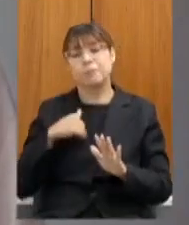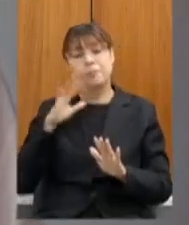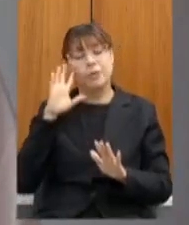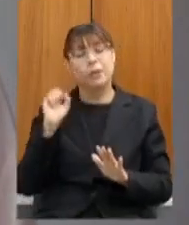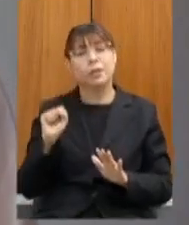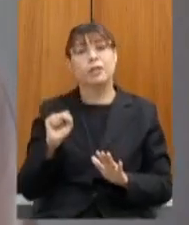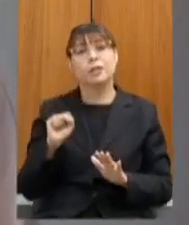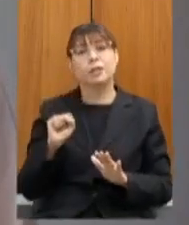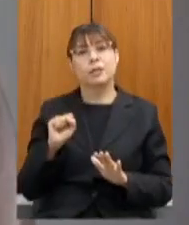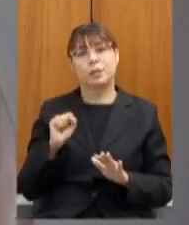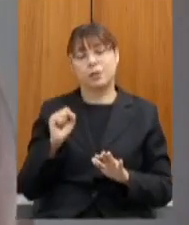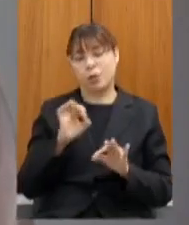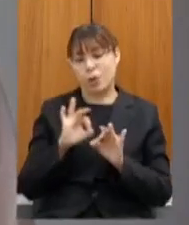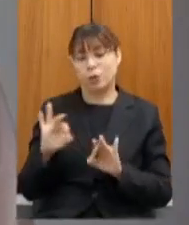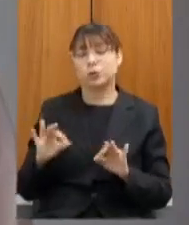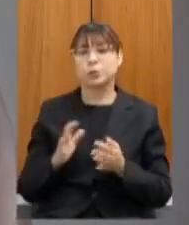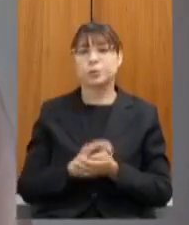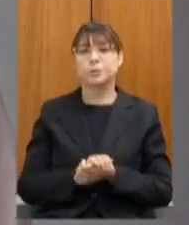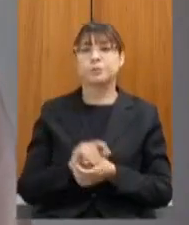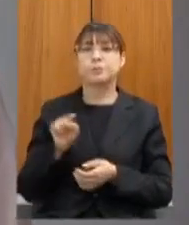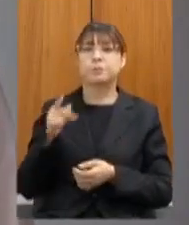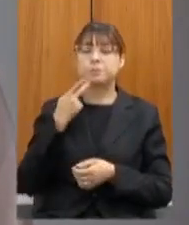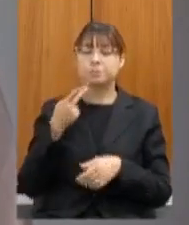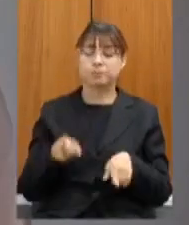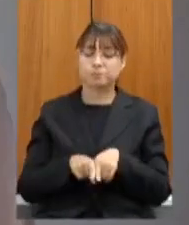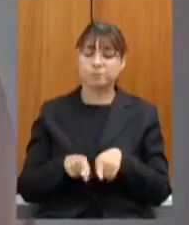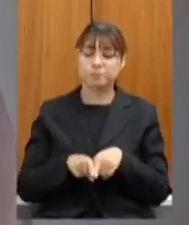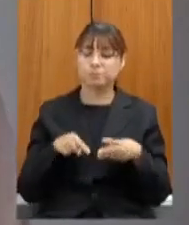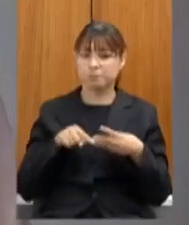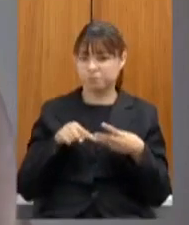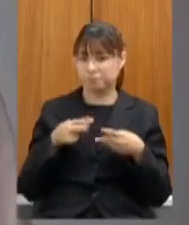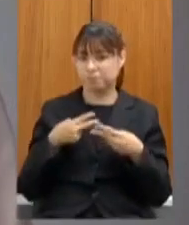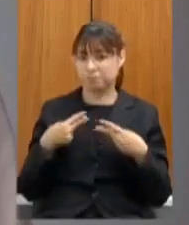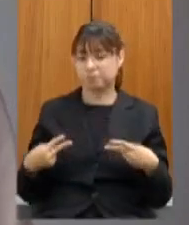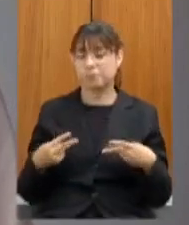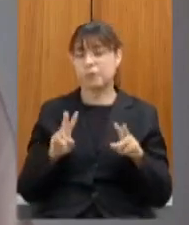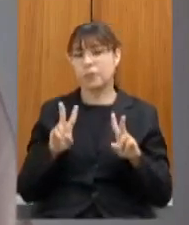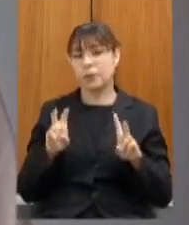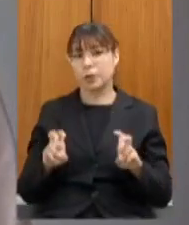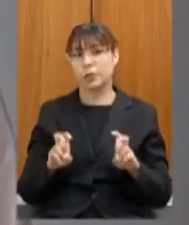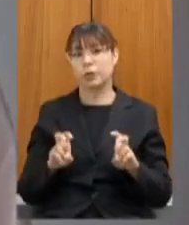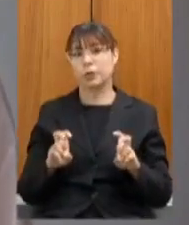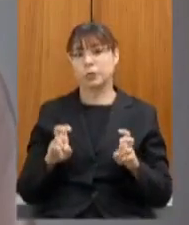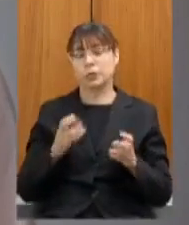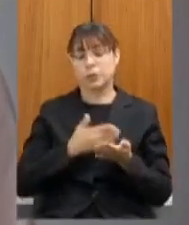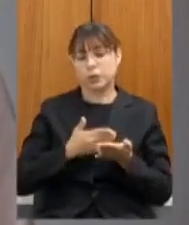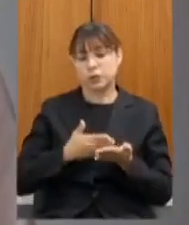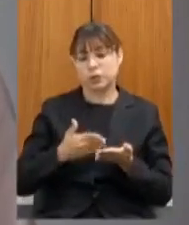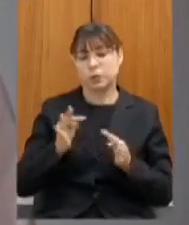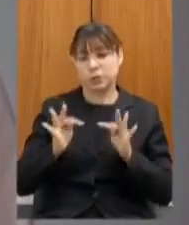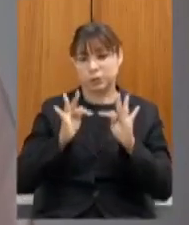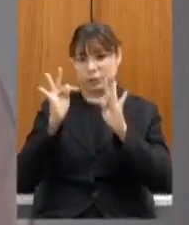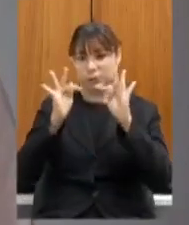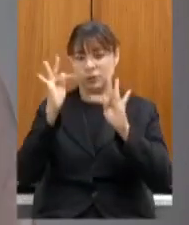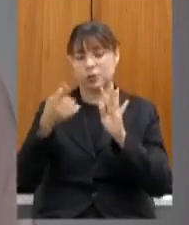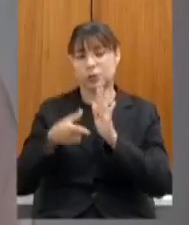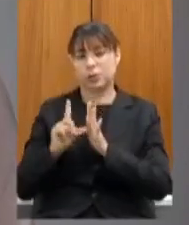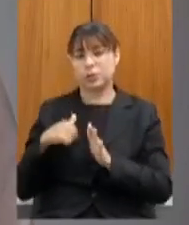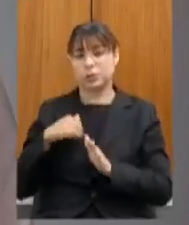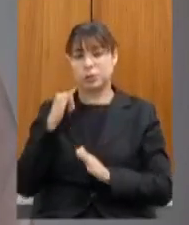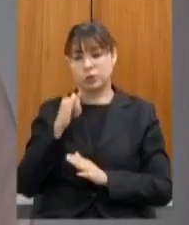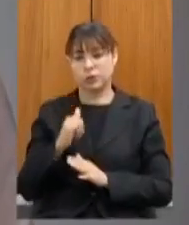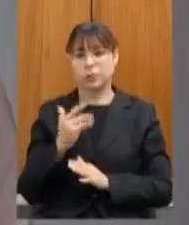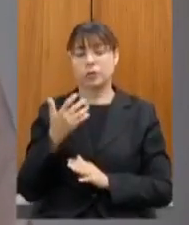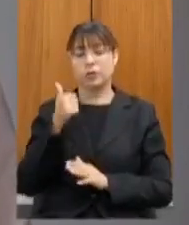ótima forma o senhor trouxe um terceiro ponto que é relacionado ao financiamento de tecnologia eu dizia deputada